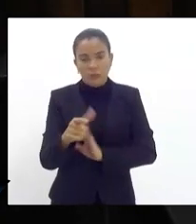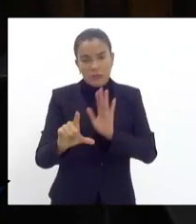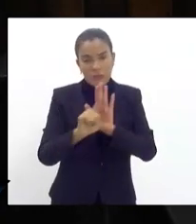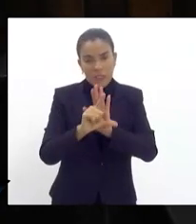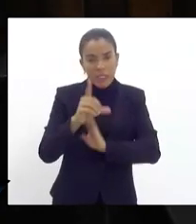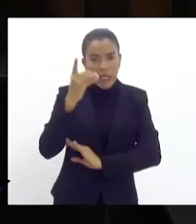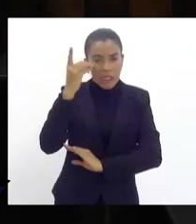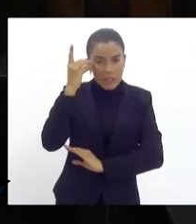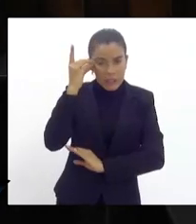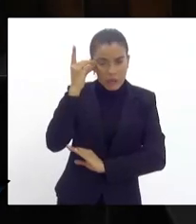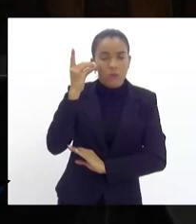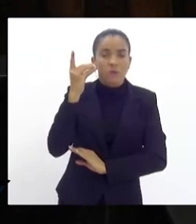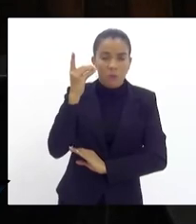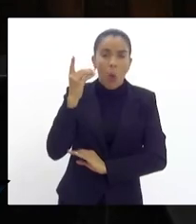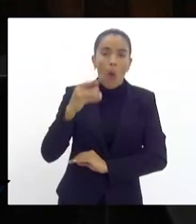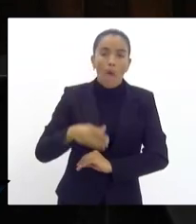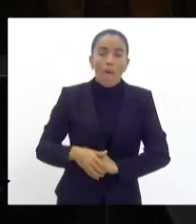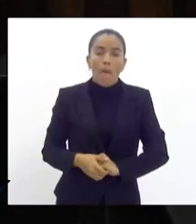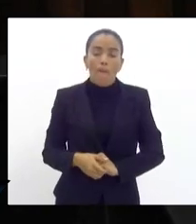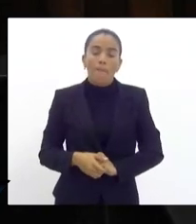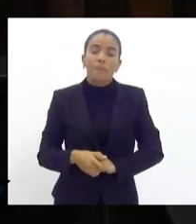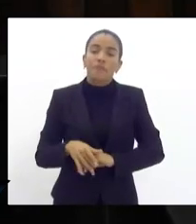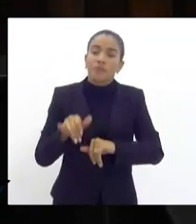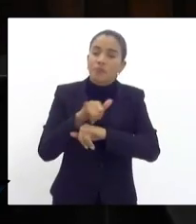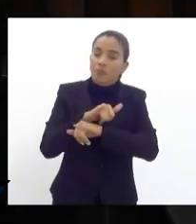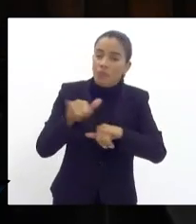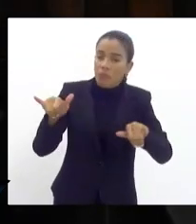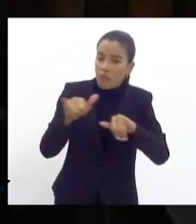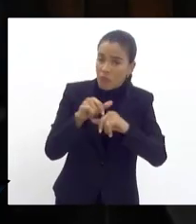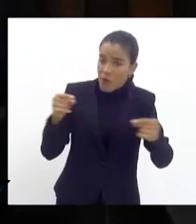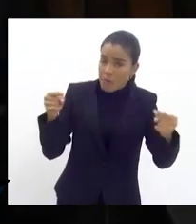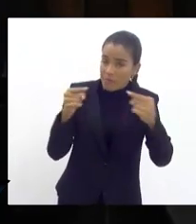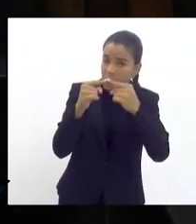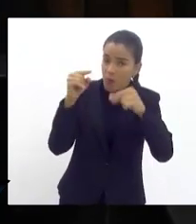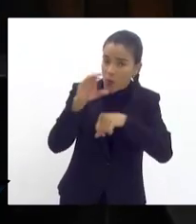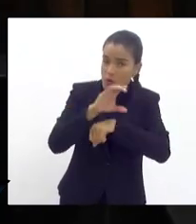for dita como constitucional,